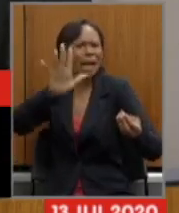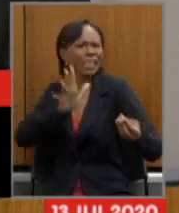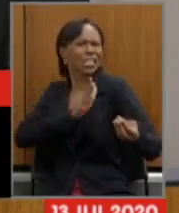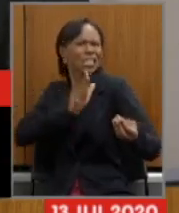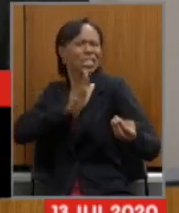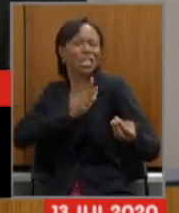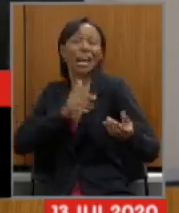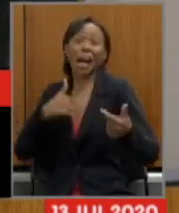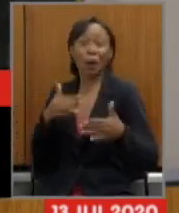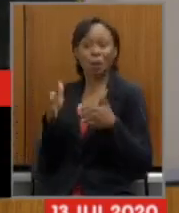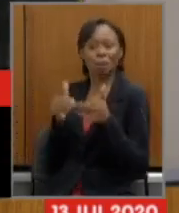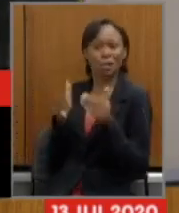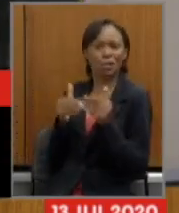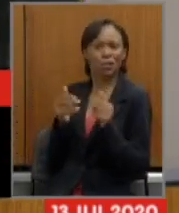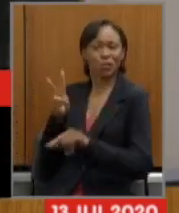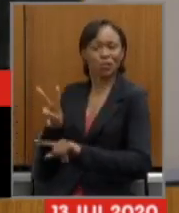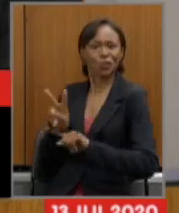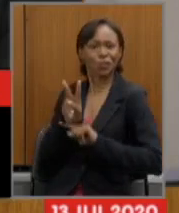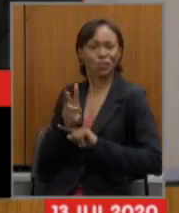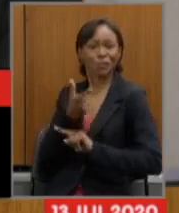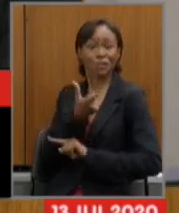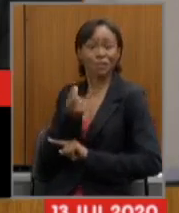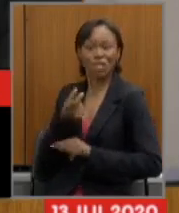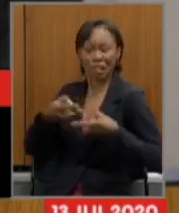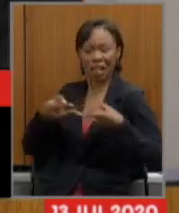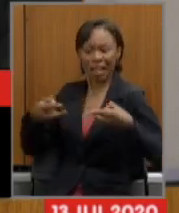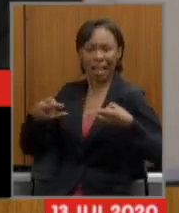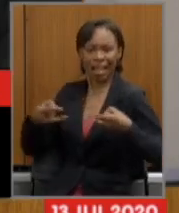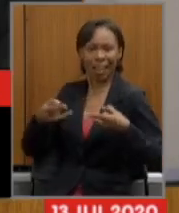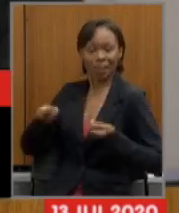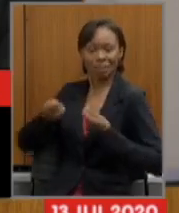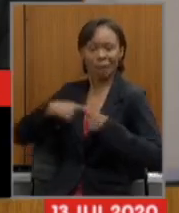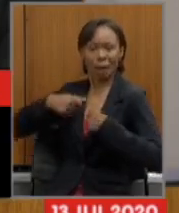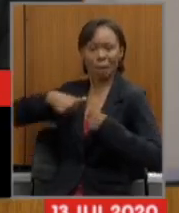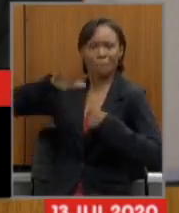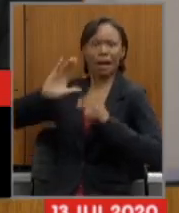20 no meu banco e ficaria mais rico mas não é isso que acontece